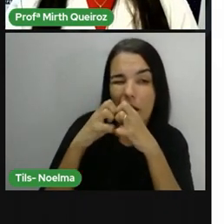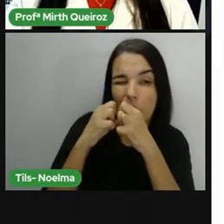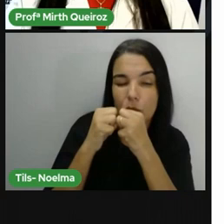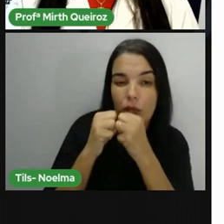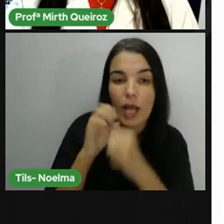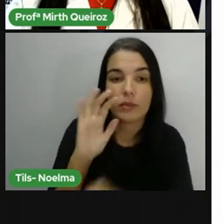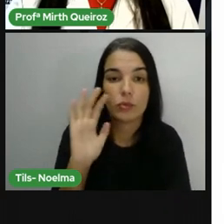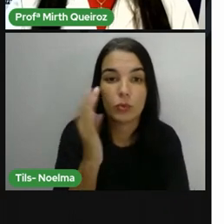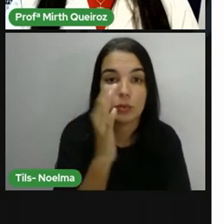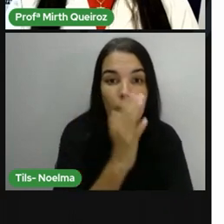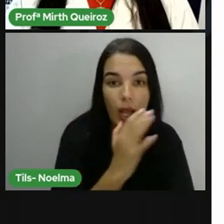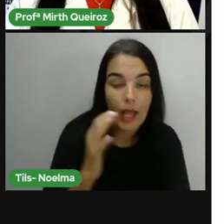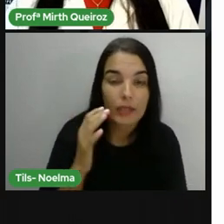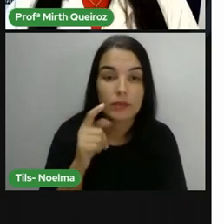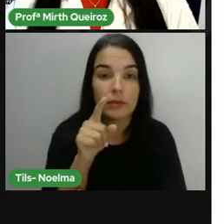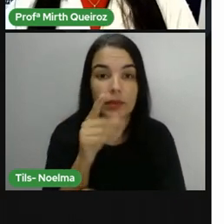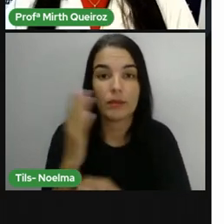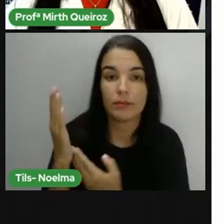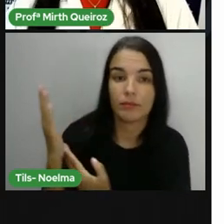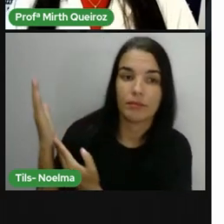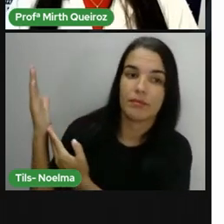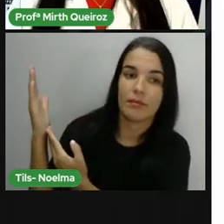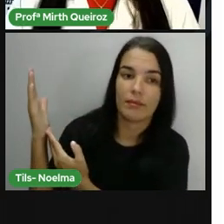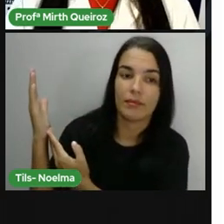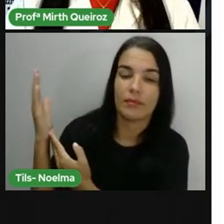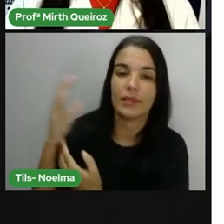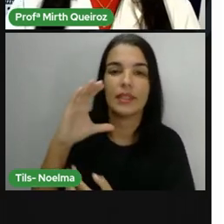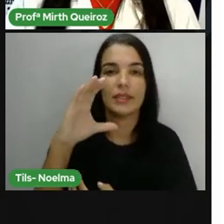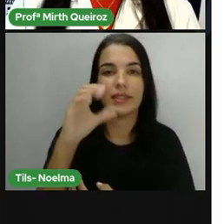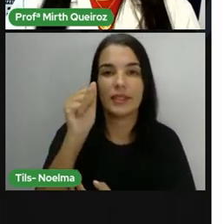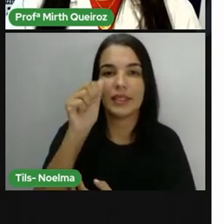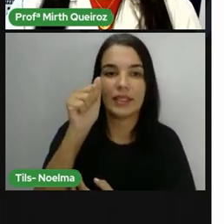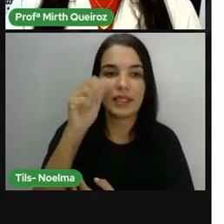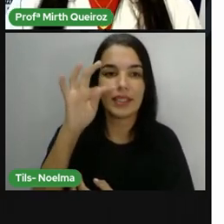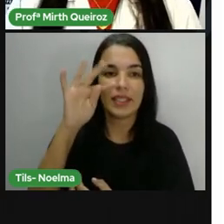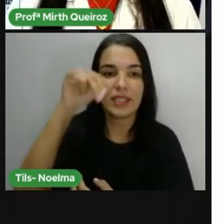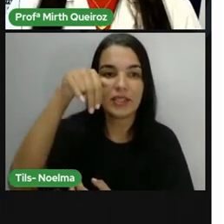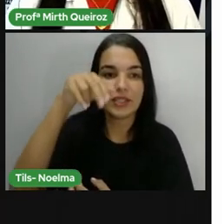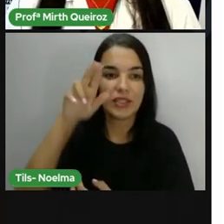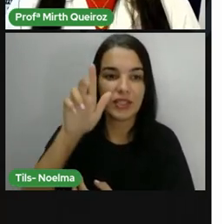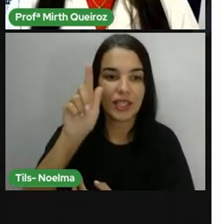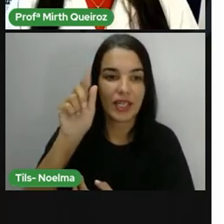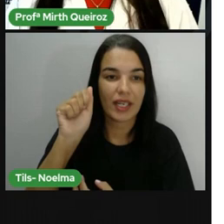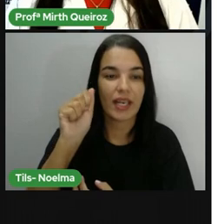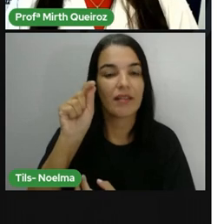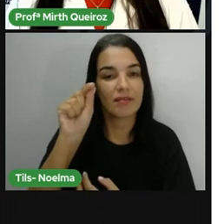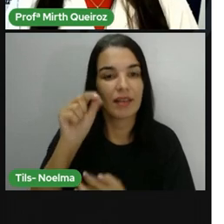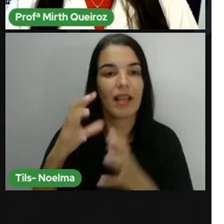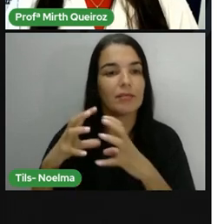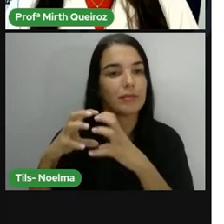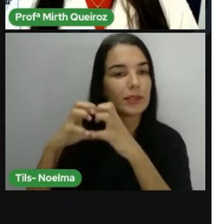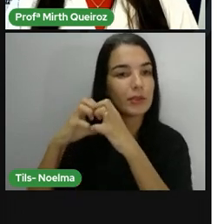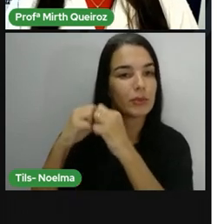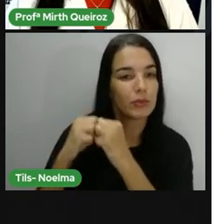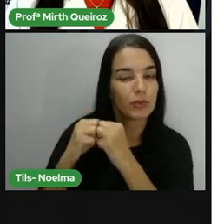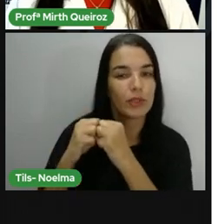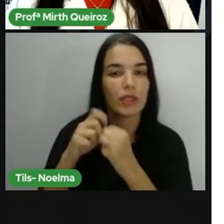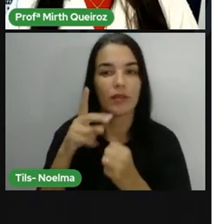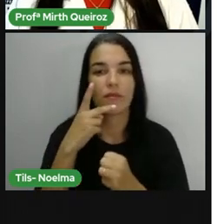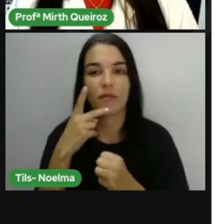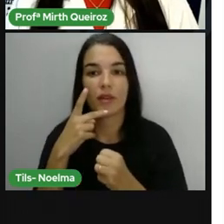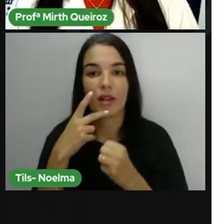do mato. Ó, que é o mesmo maracujá da caatinga. É capaz de produzir bem em